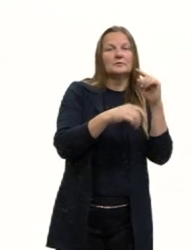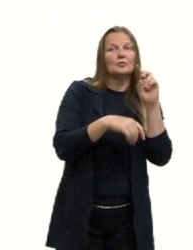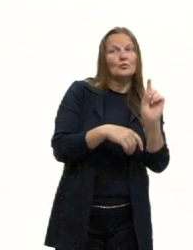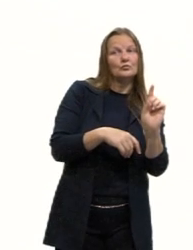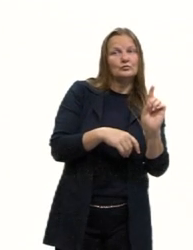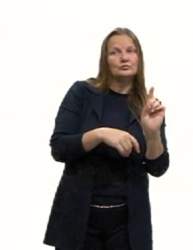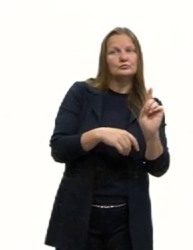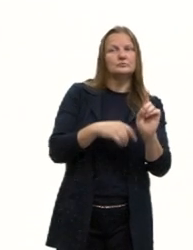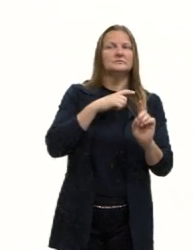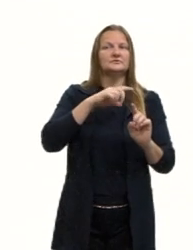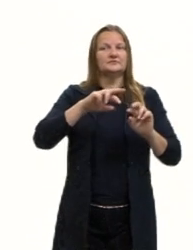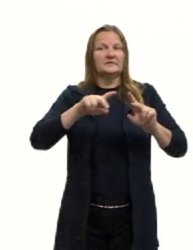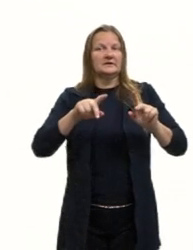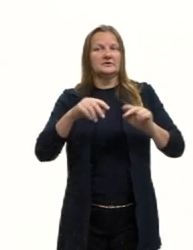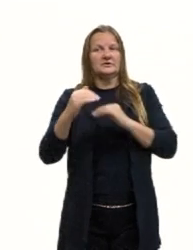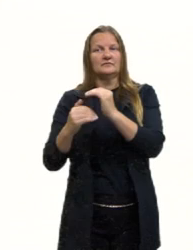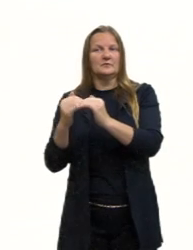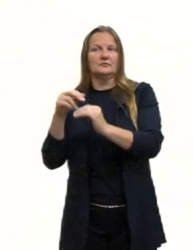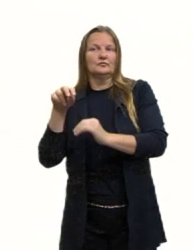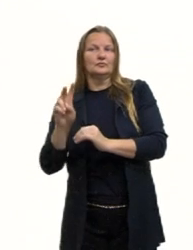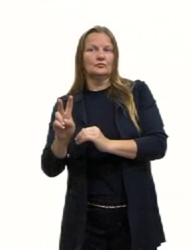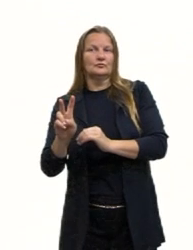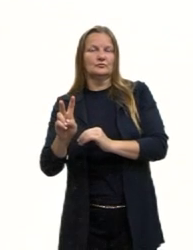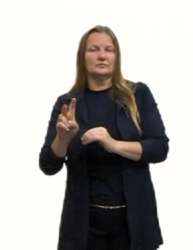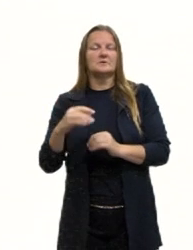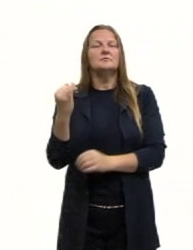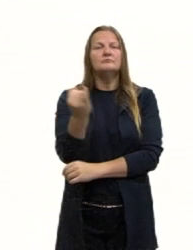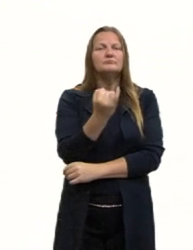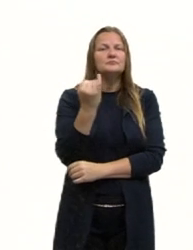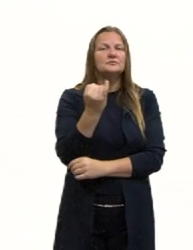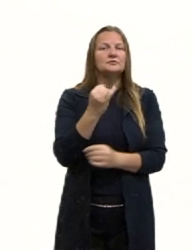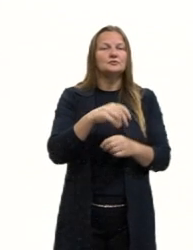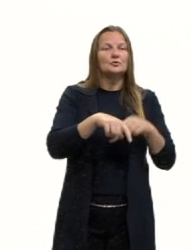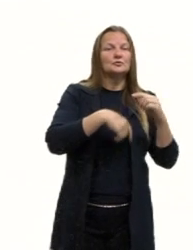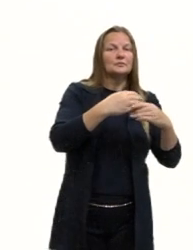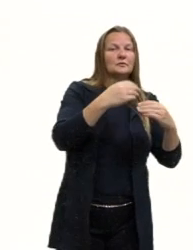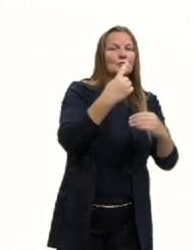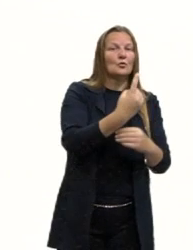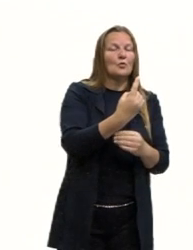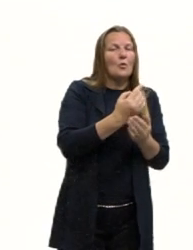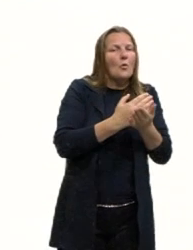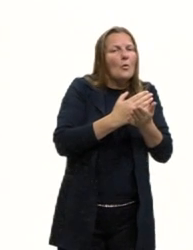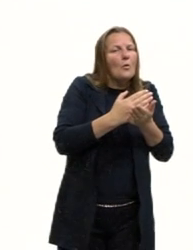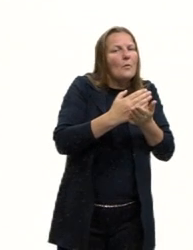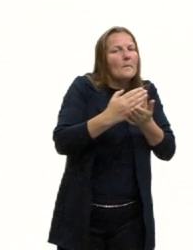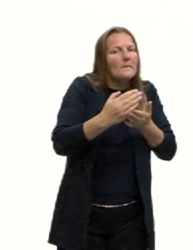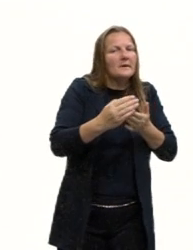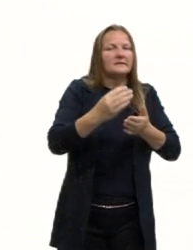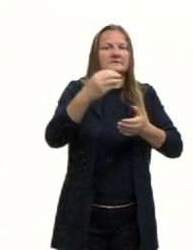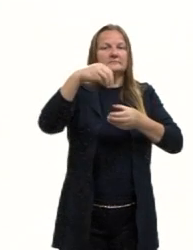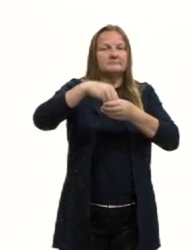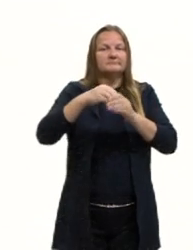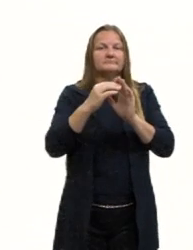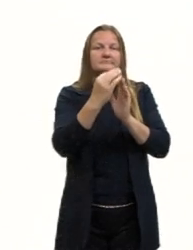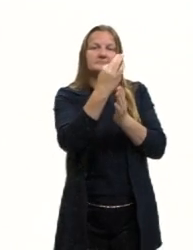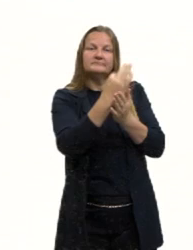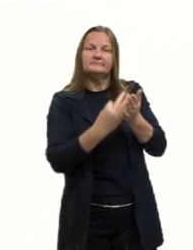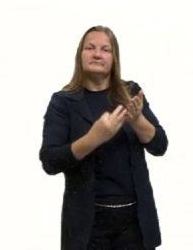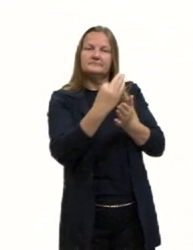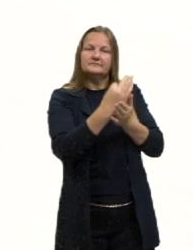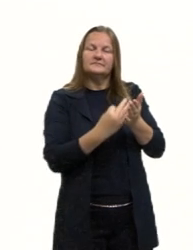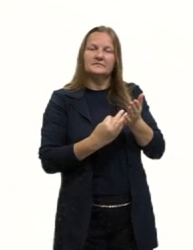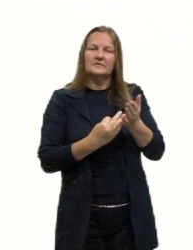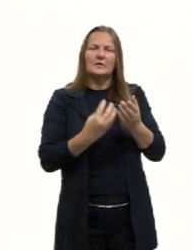1 é importante que comece já a aparecer no meu texto a forma como eu